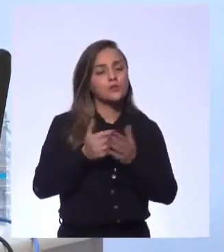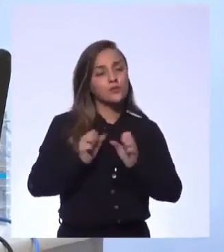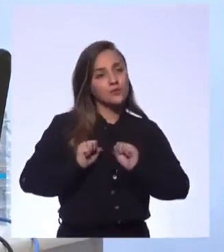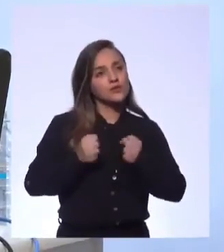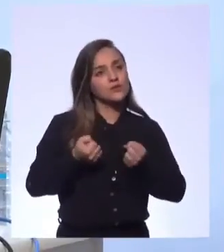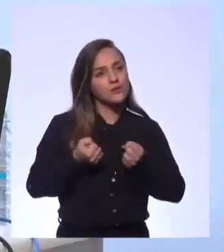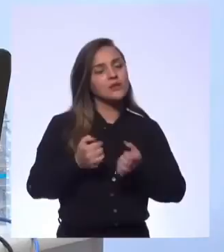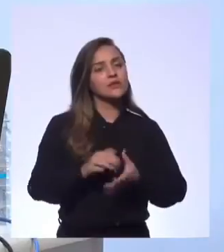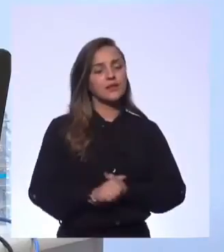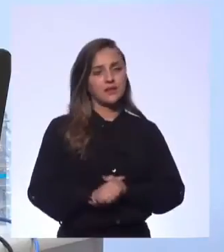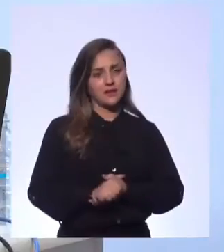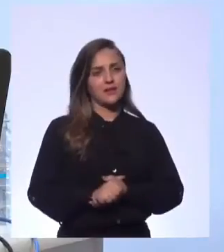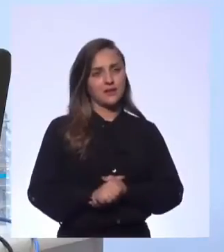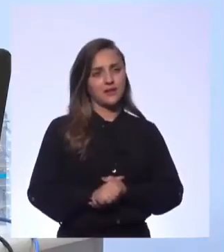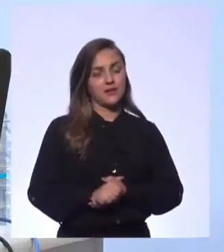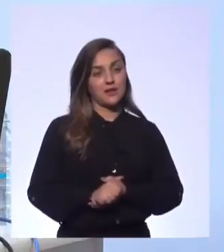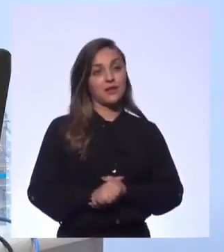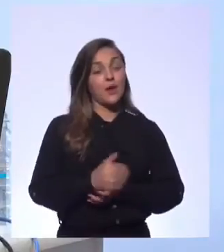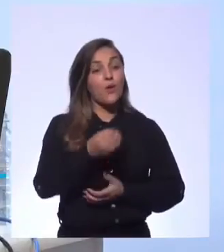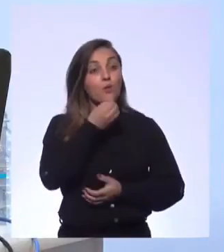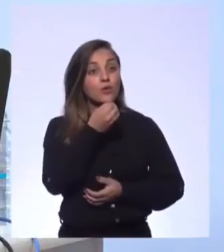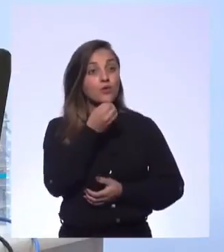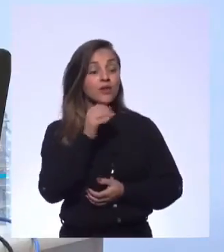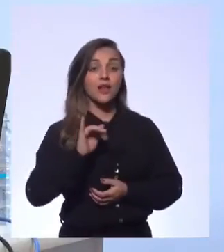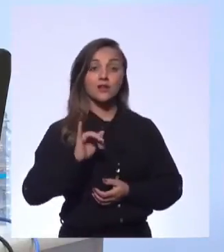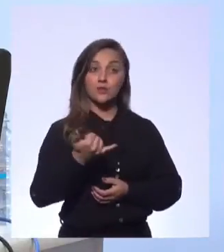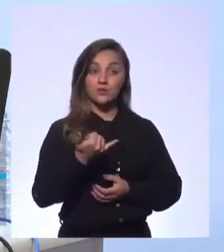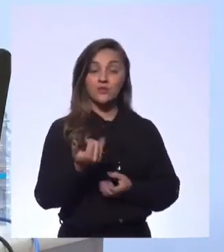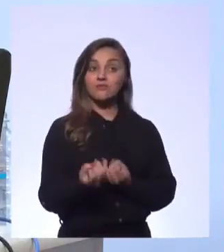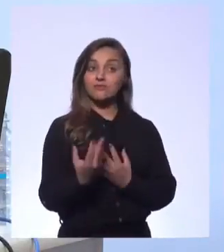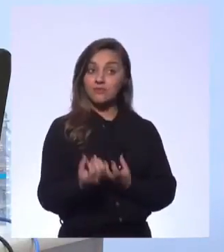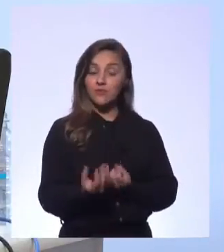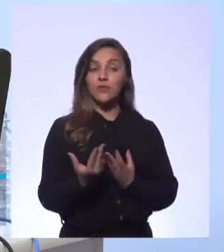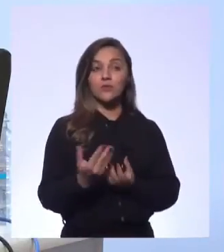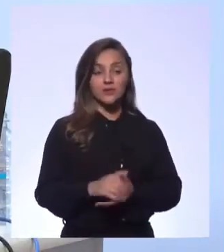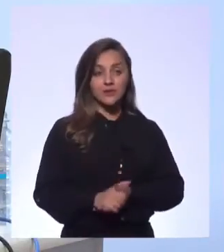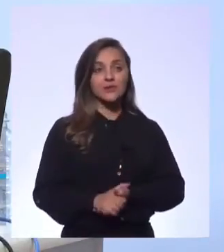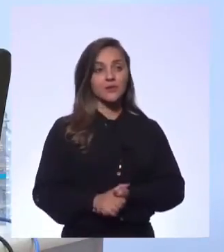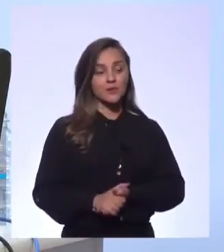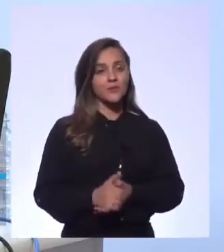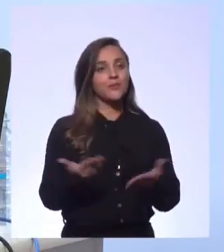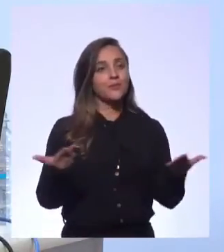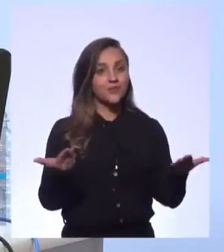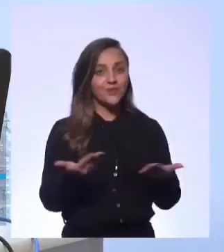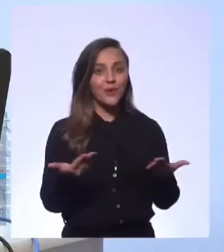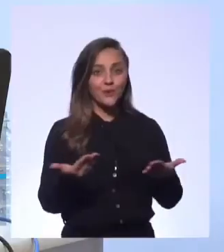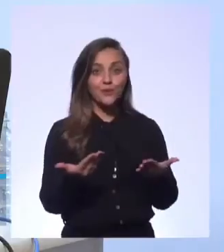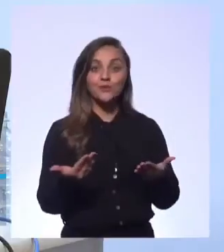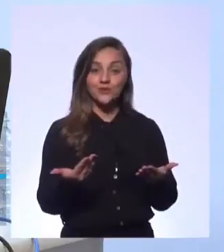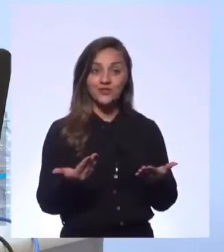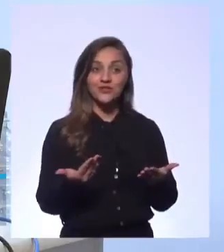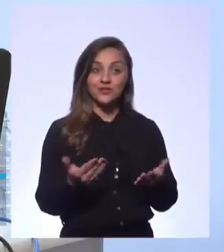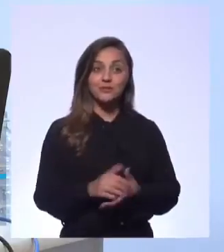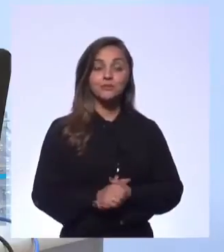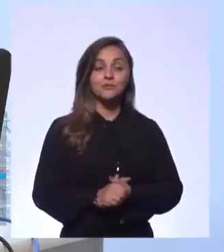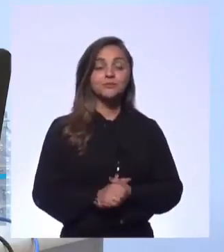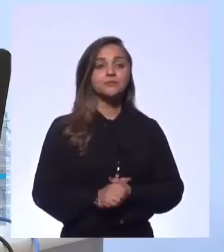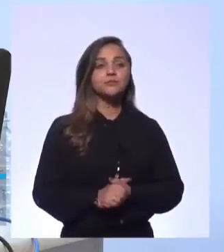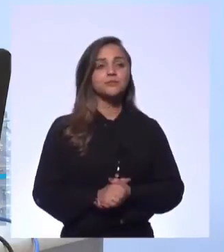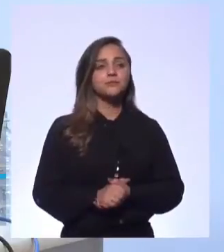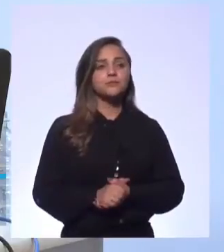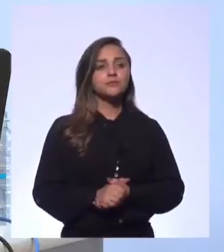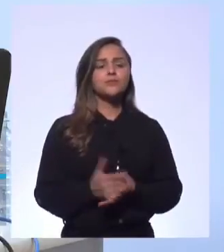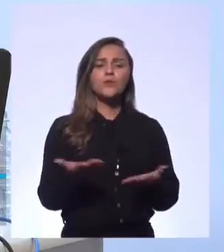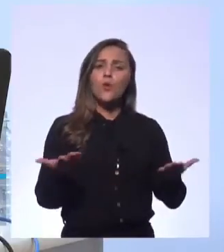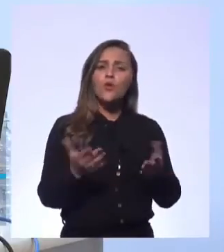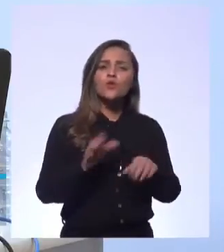de curso aberto hoje, oportunidades para a gente buscar essa informação. A informação hoje é livre. Quando eu coloco e falo que hoje os